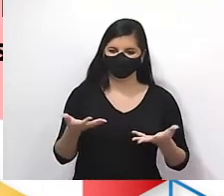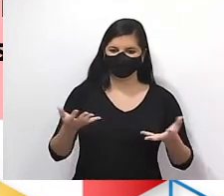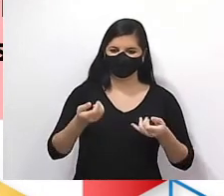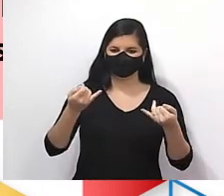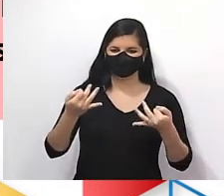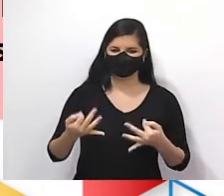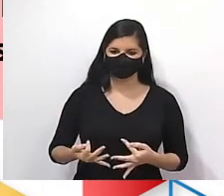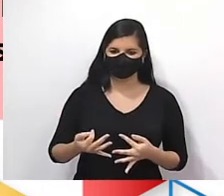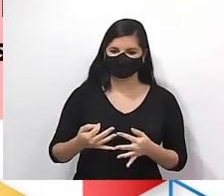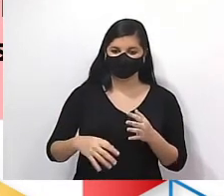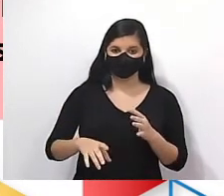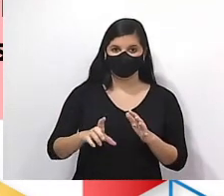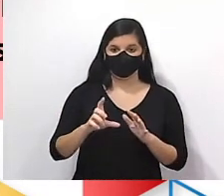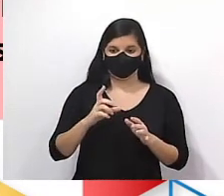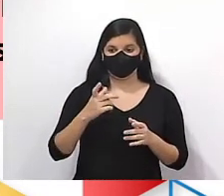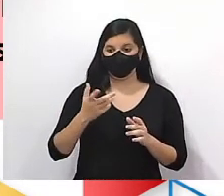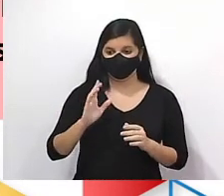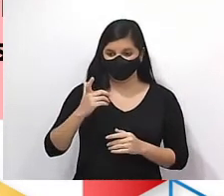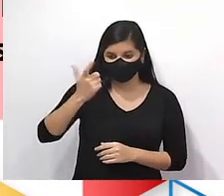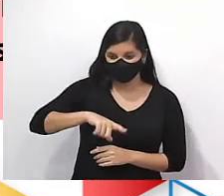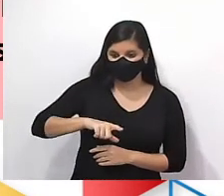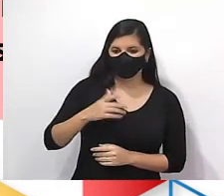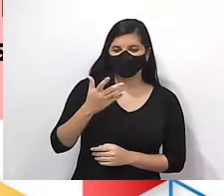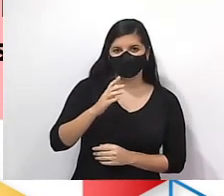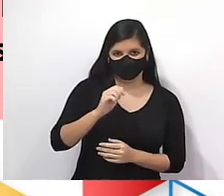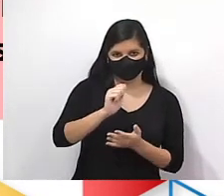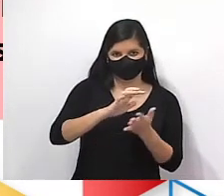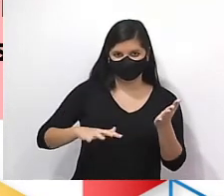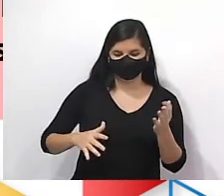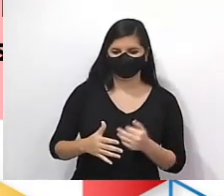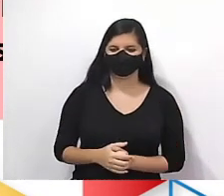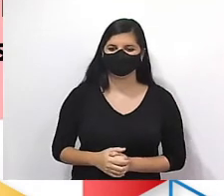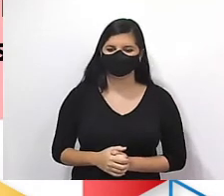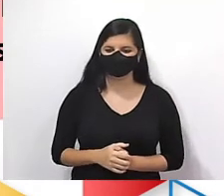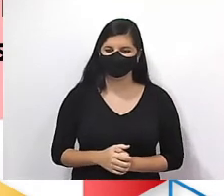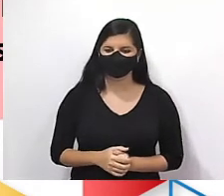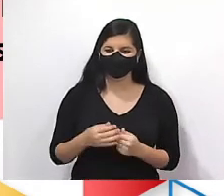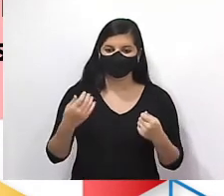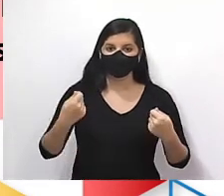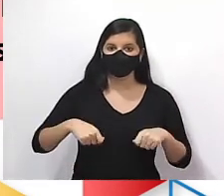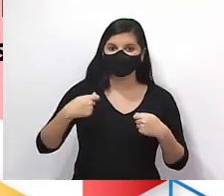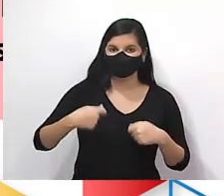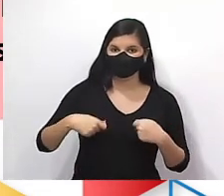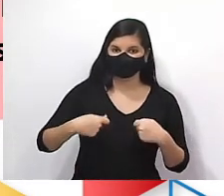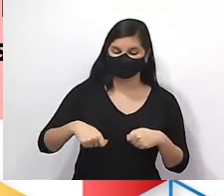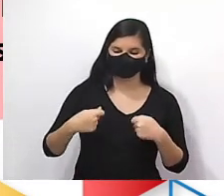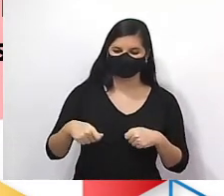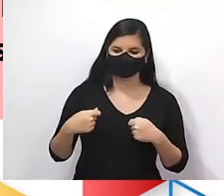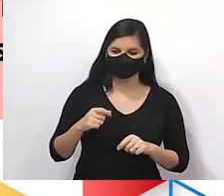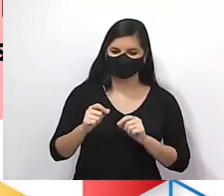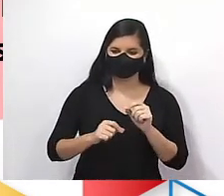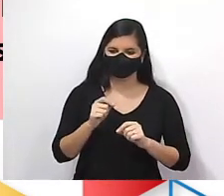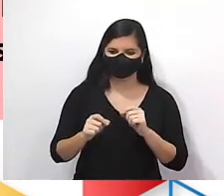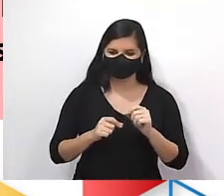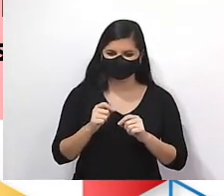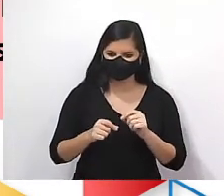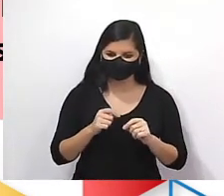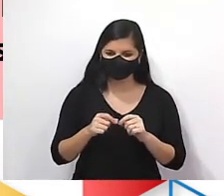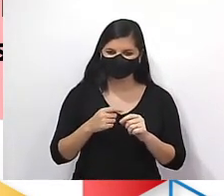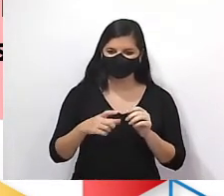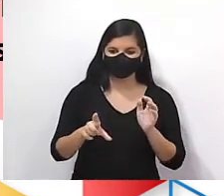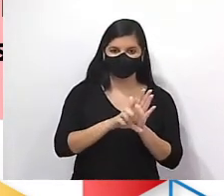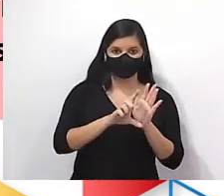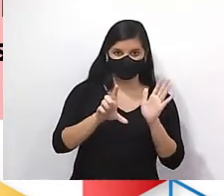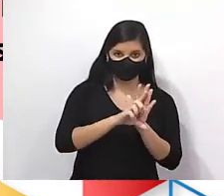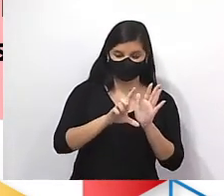da fórmula de recorrência na atividade, tá? O que é necessário para definir uma sequência recursiva? Primeiro, lei de